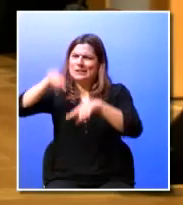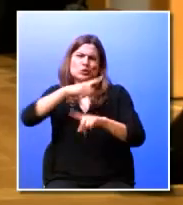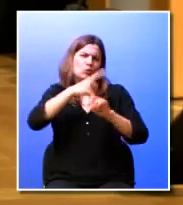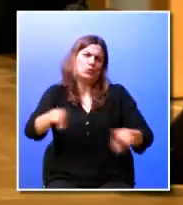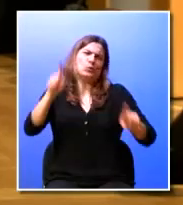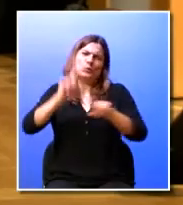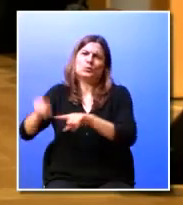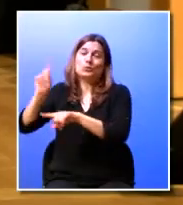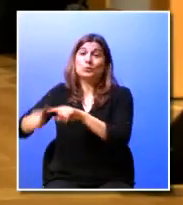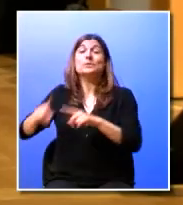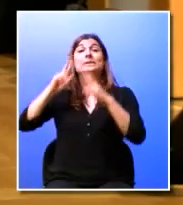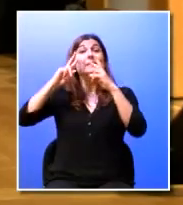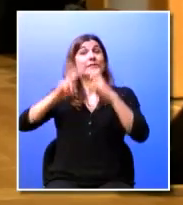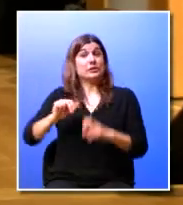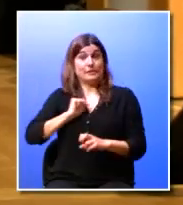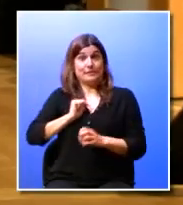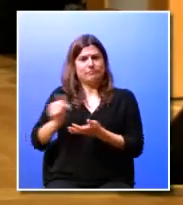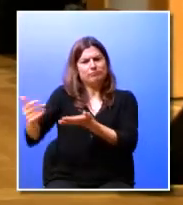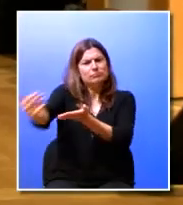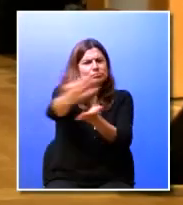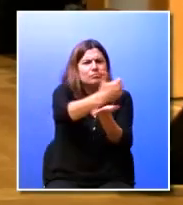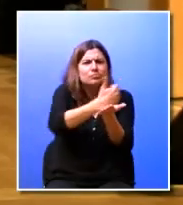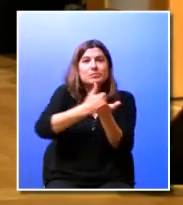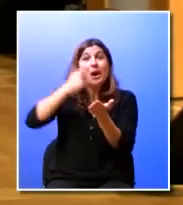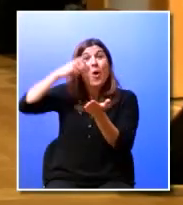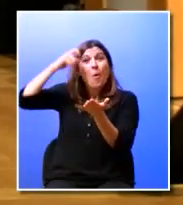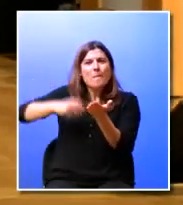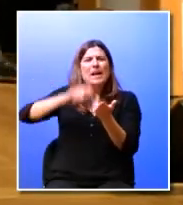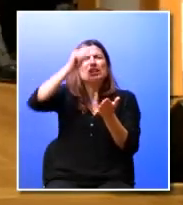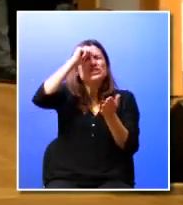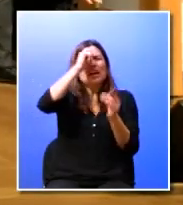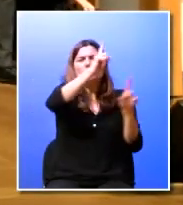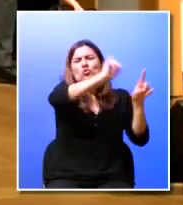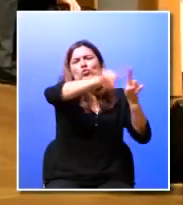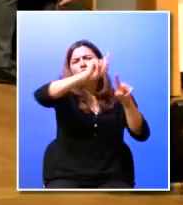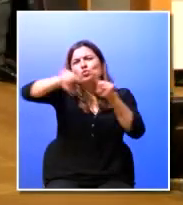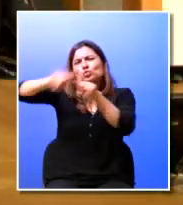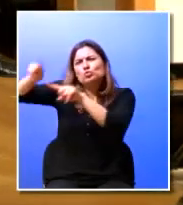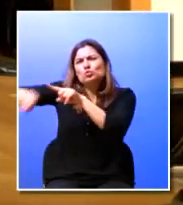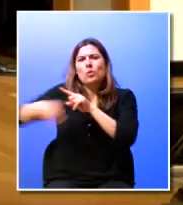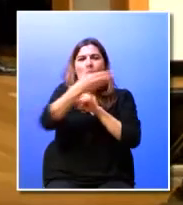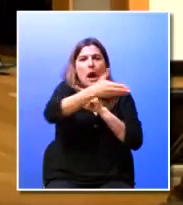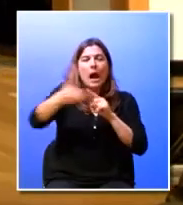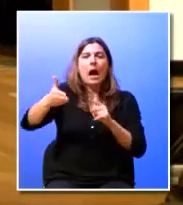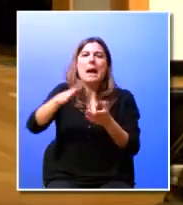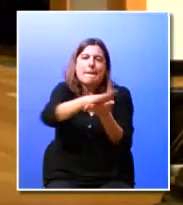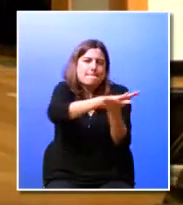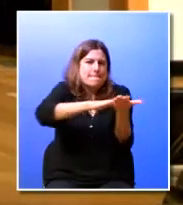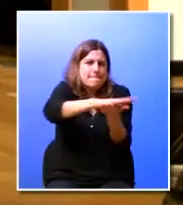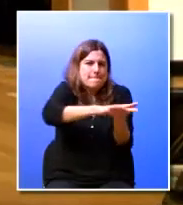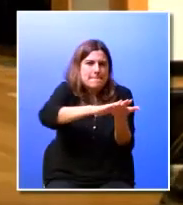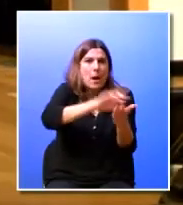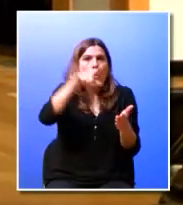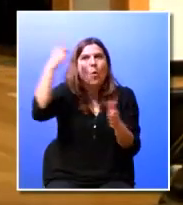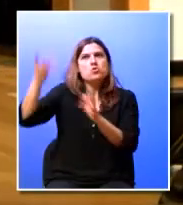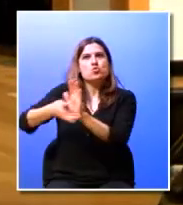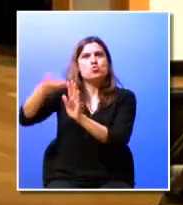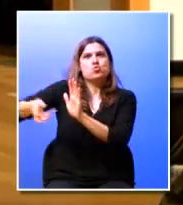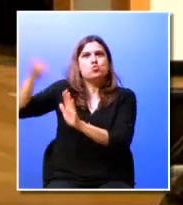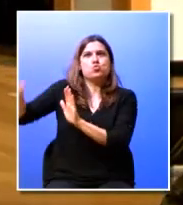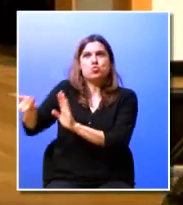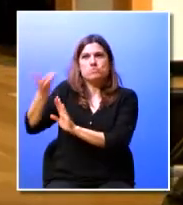dentro da investigação que fiz encontrei toda a espécie de estagiários desde o mais básico ao mais complexo